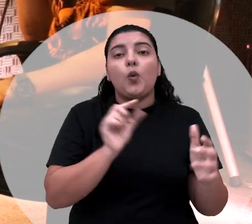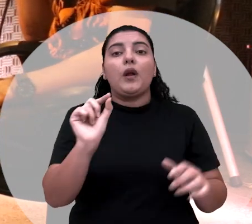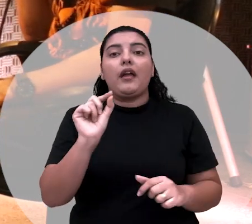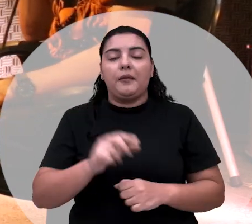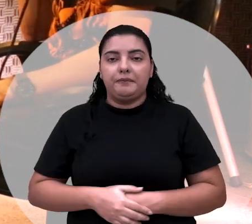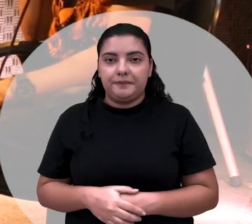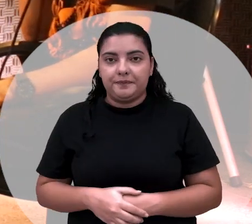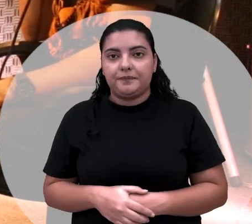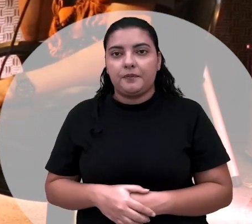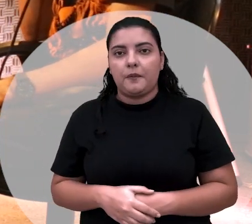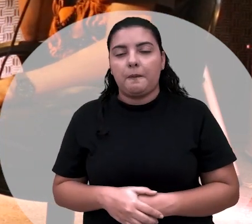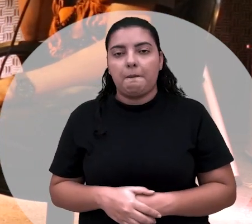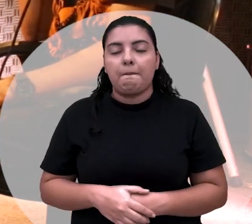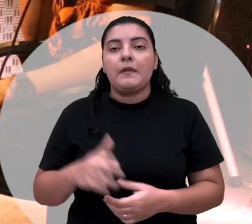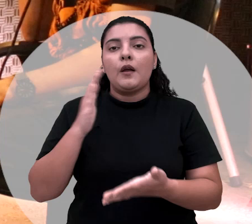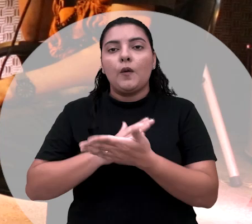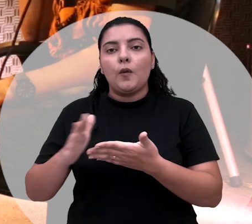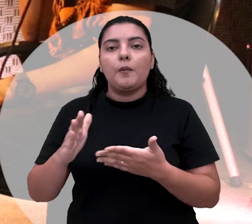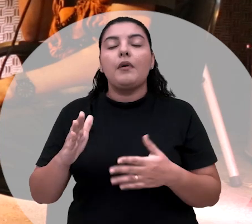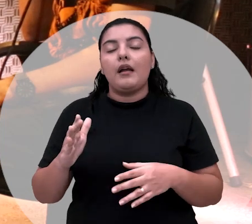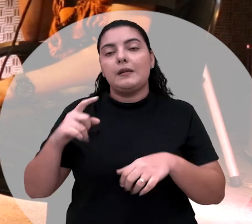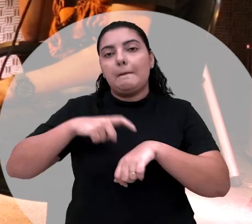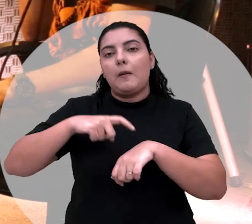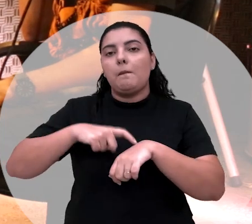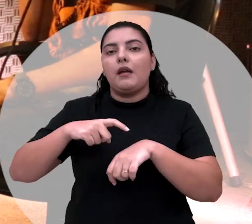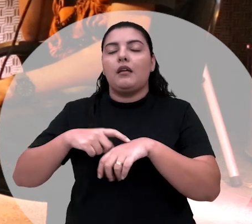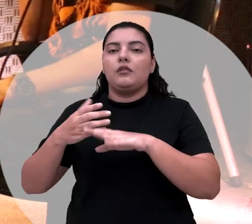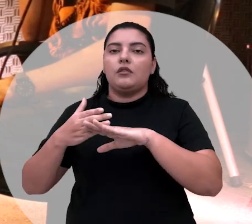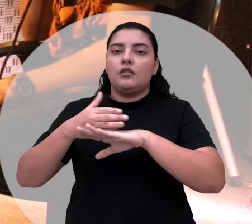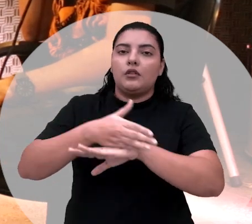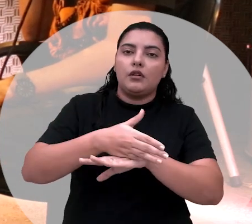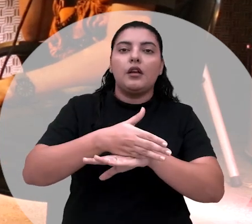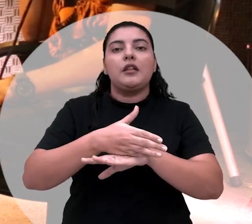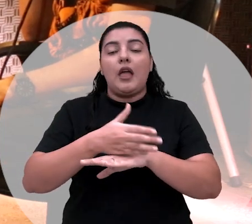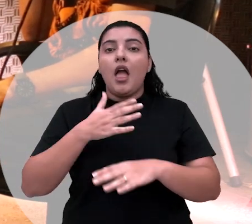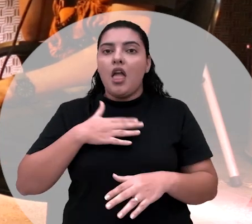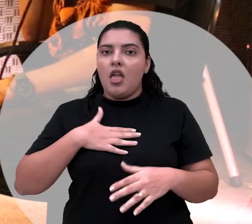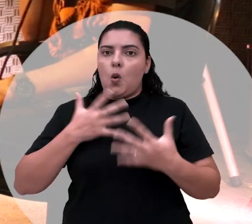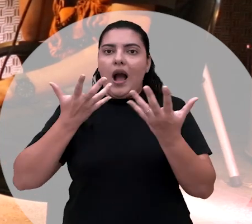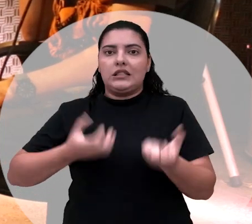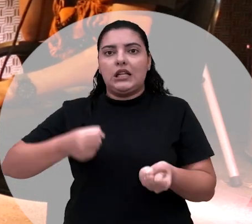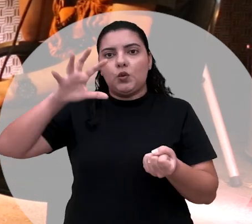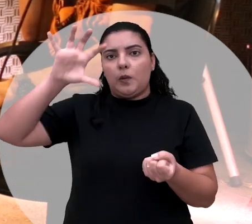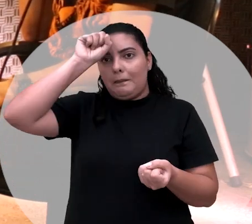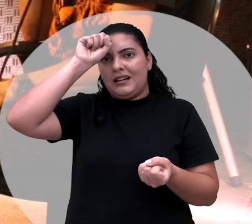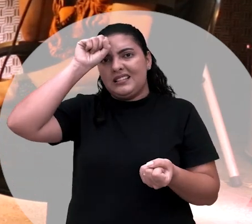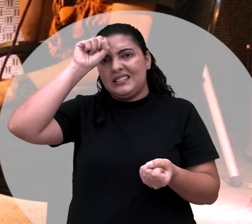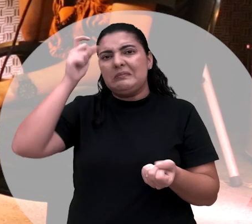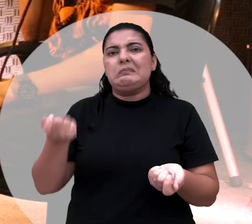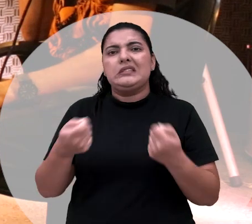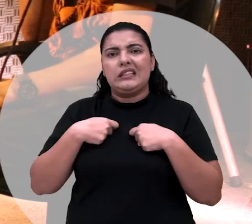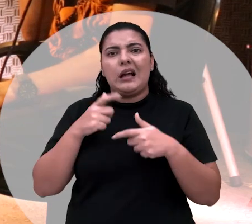A gente começa a ter dificuldade a partir do momento que a gente entra para ser um bandista, infelizmente. E às vezes